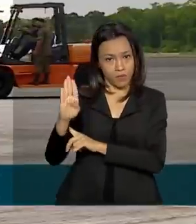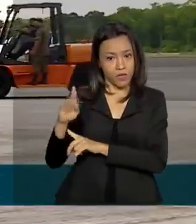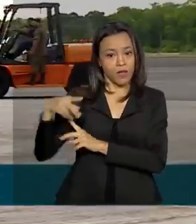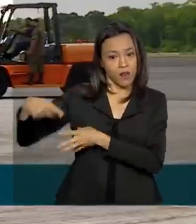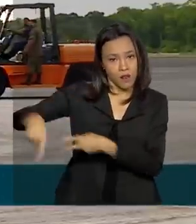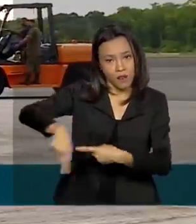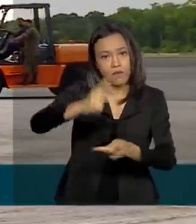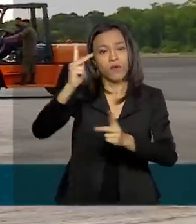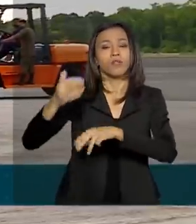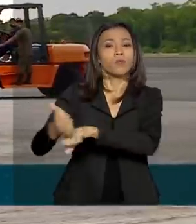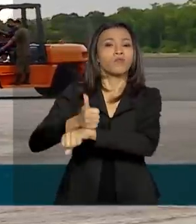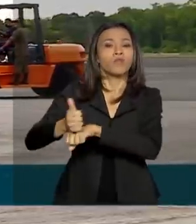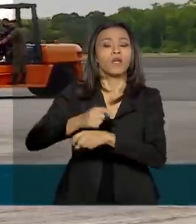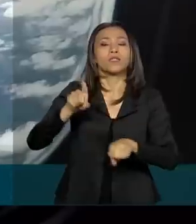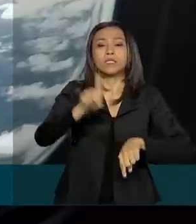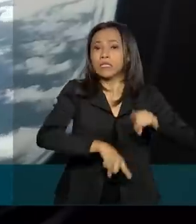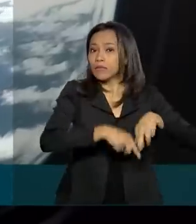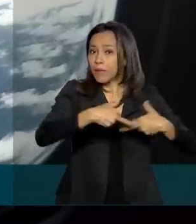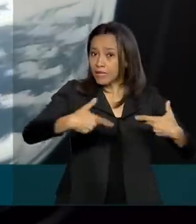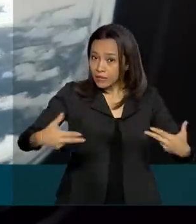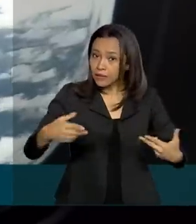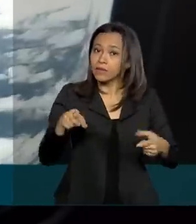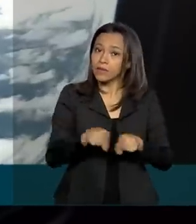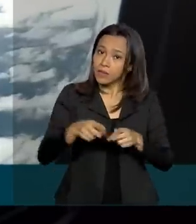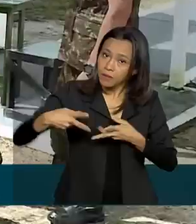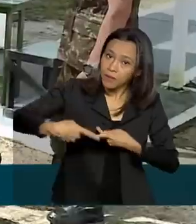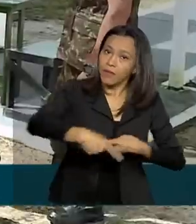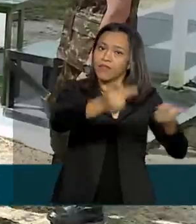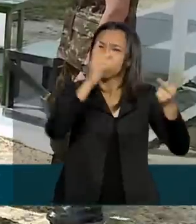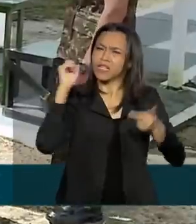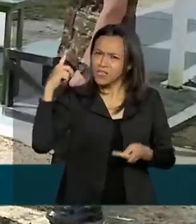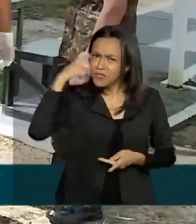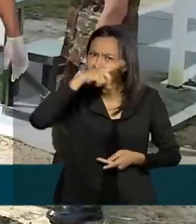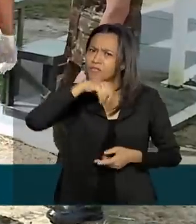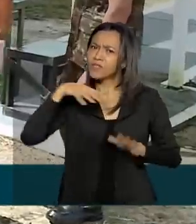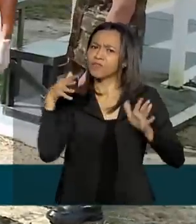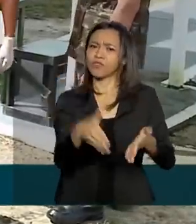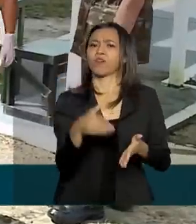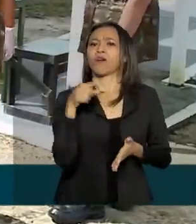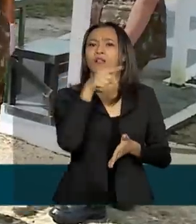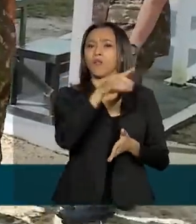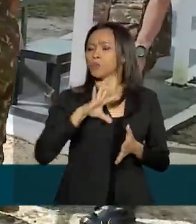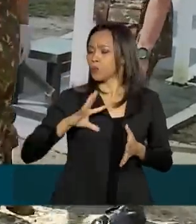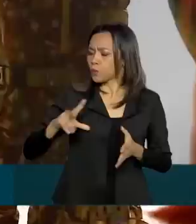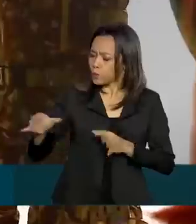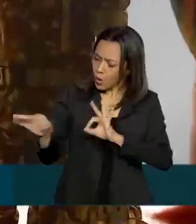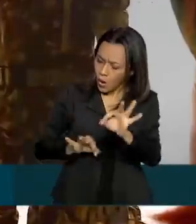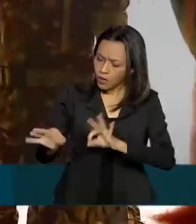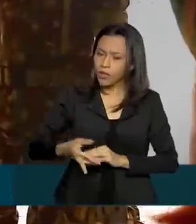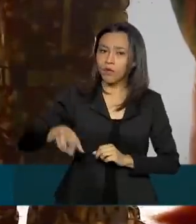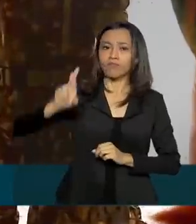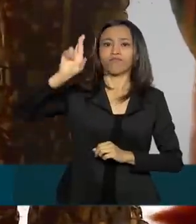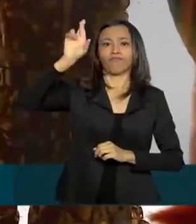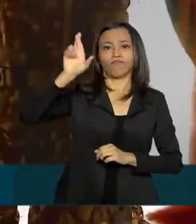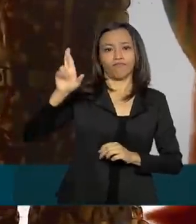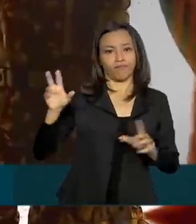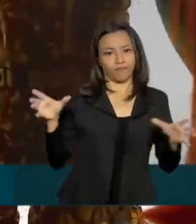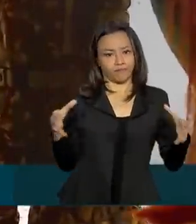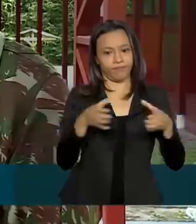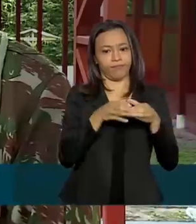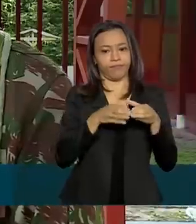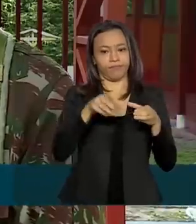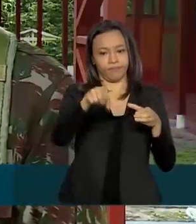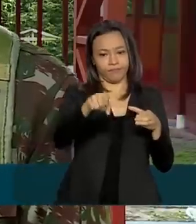e insumos médicos para o local, de difícil acesso. Toda a organização é feita pela 2ª Brigada de Infantaria de